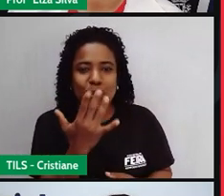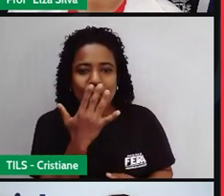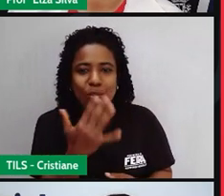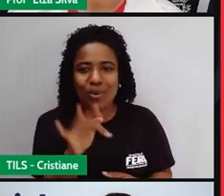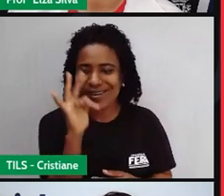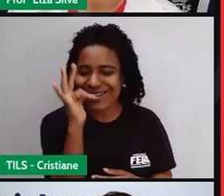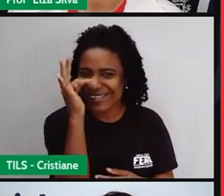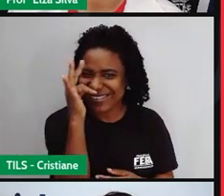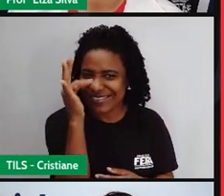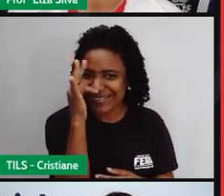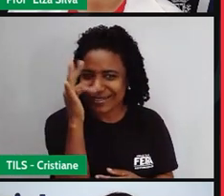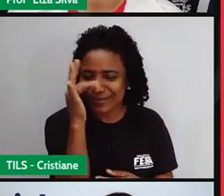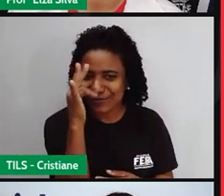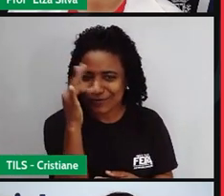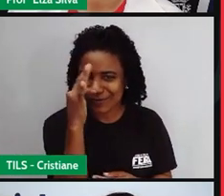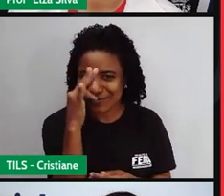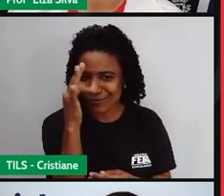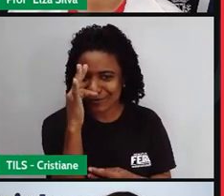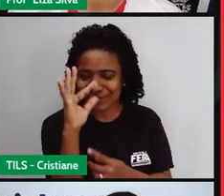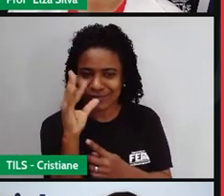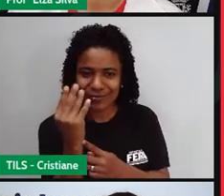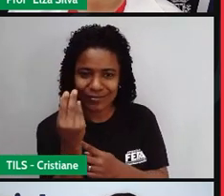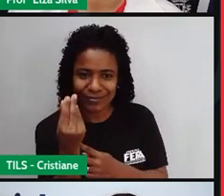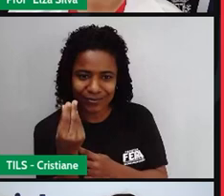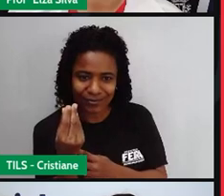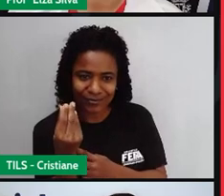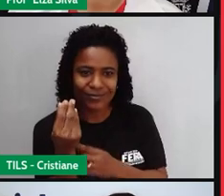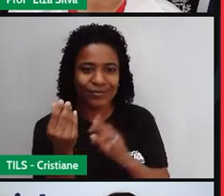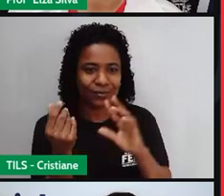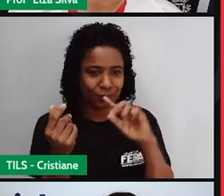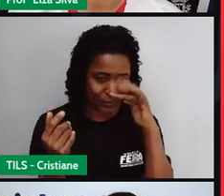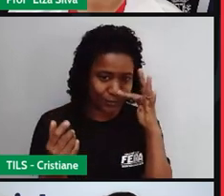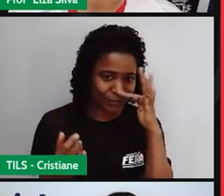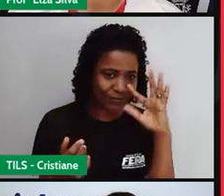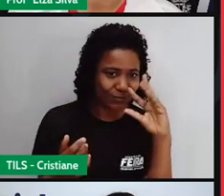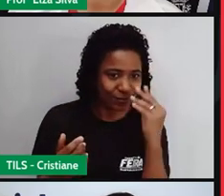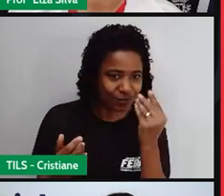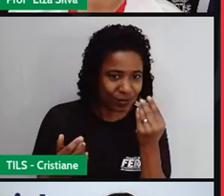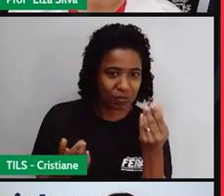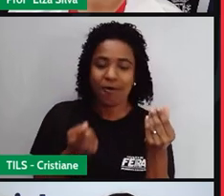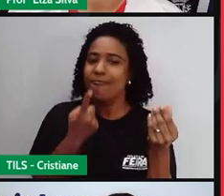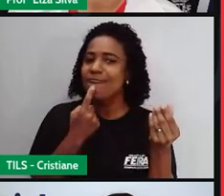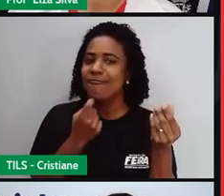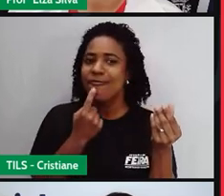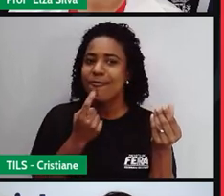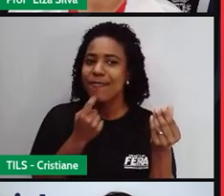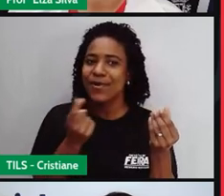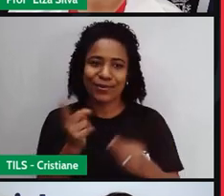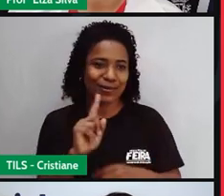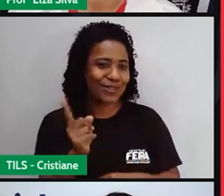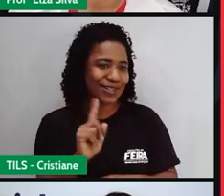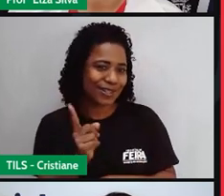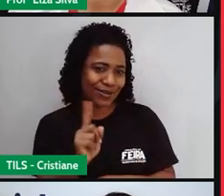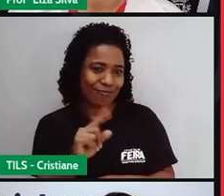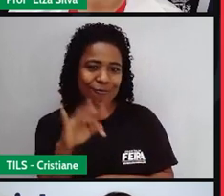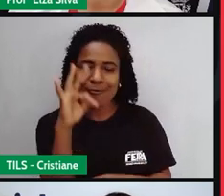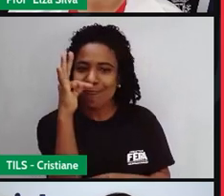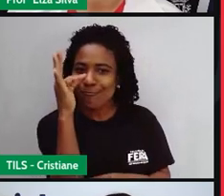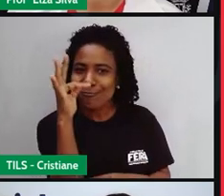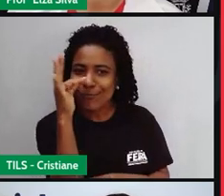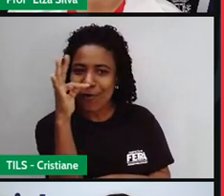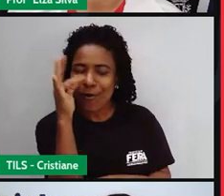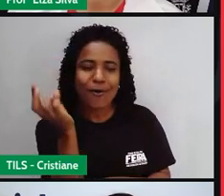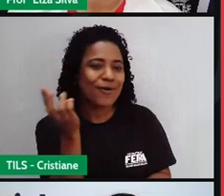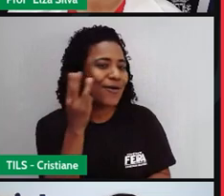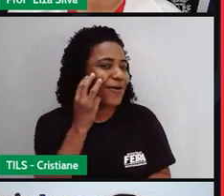são símbolos, o tom da flor não é o vermelho, né, do amor, a paixão. É um tom de